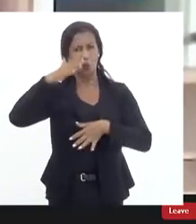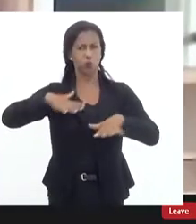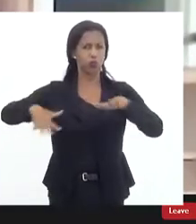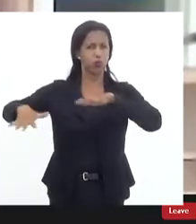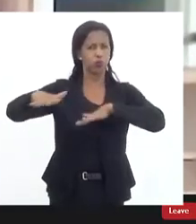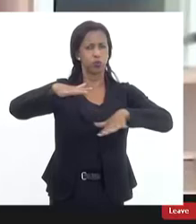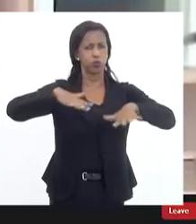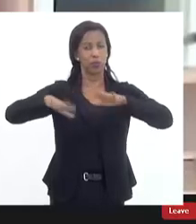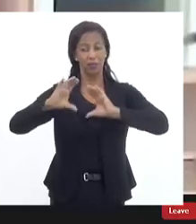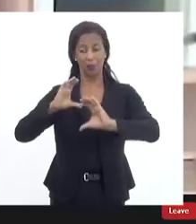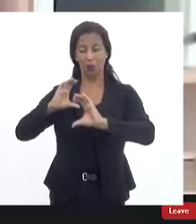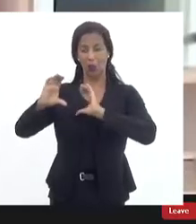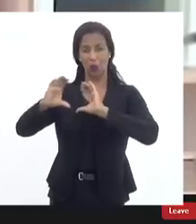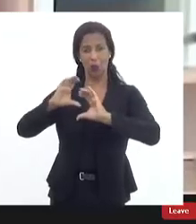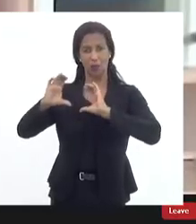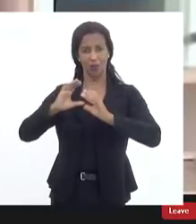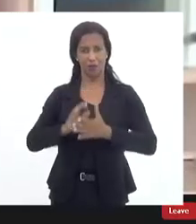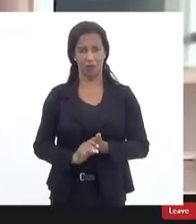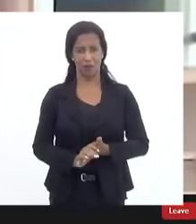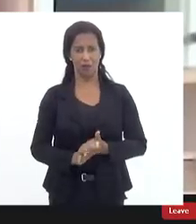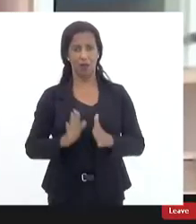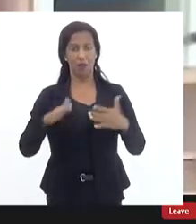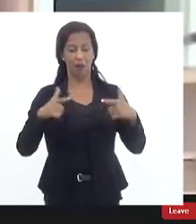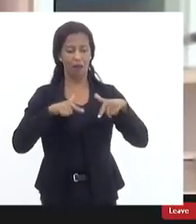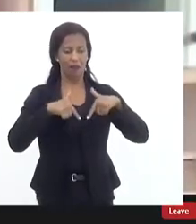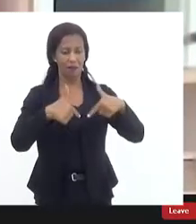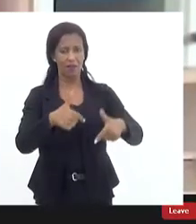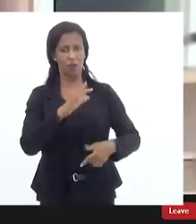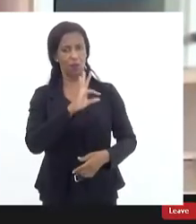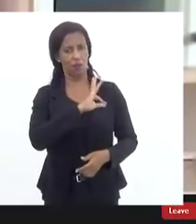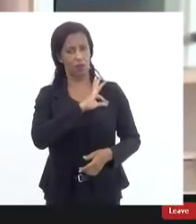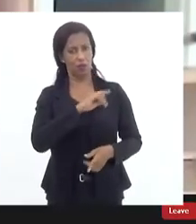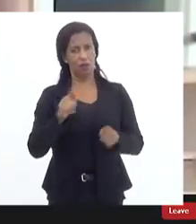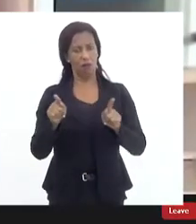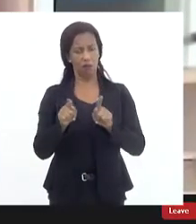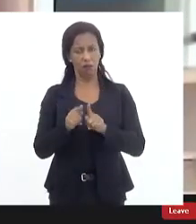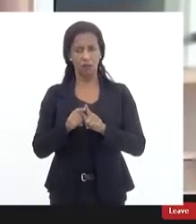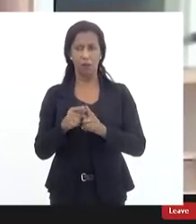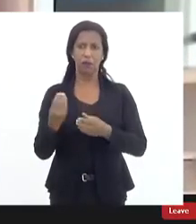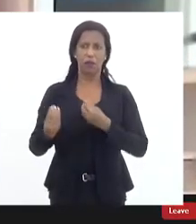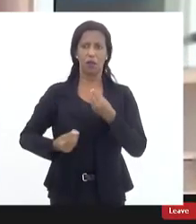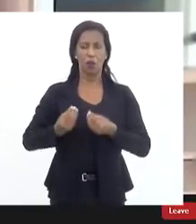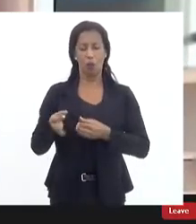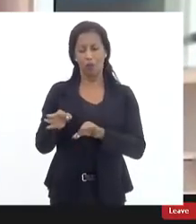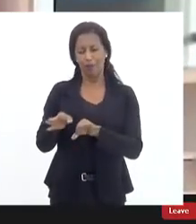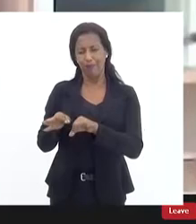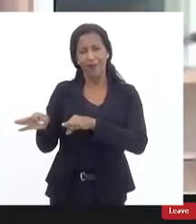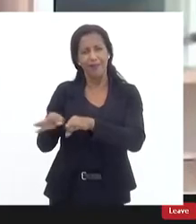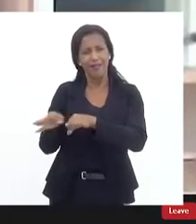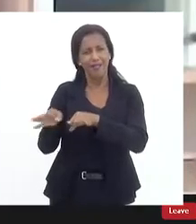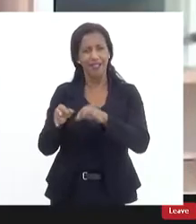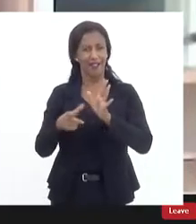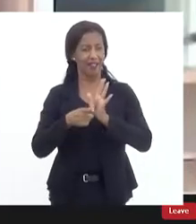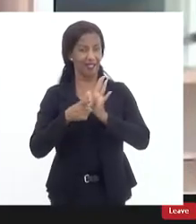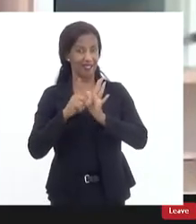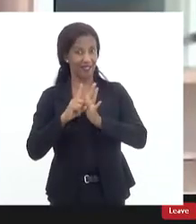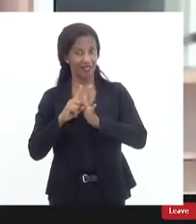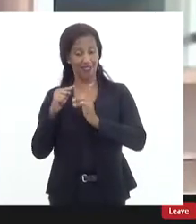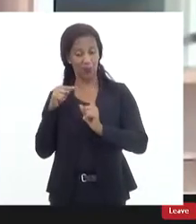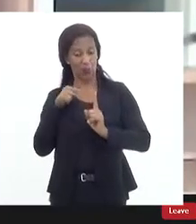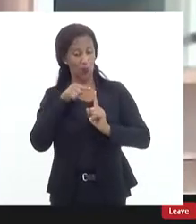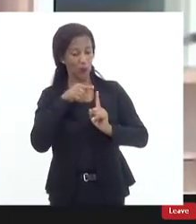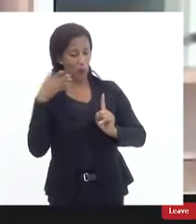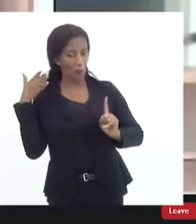comunicação agora as operações policiais assim consideradas aquelas que são planejadas que tem um objetivo